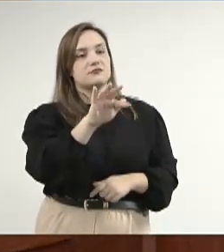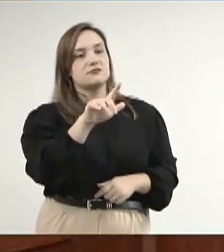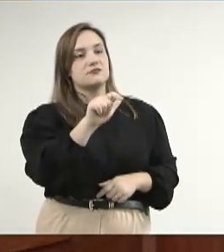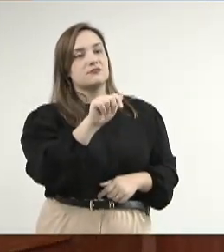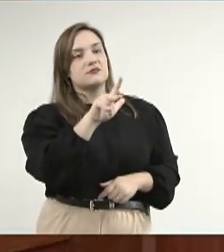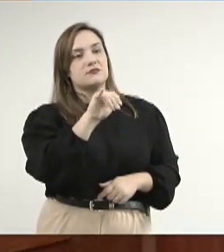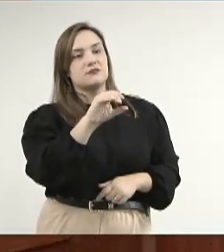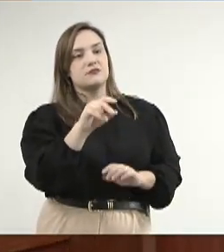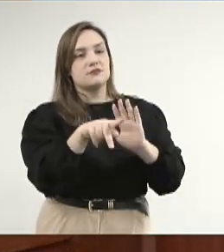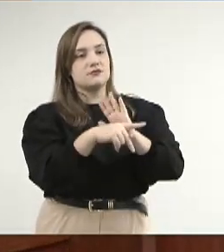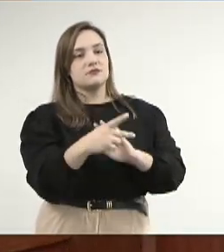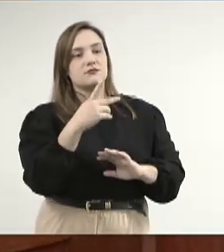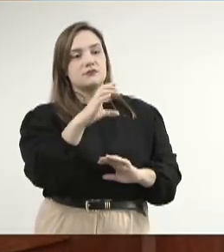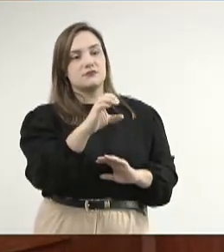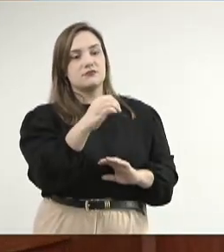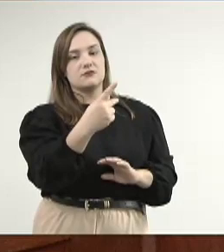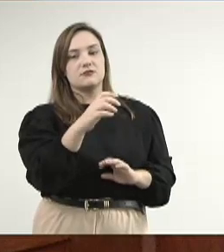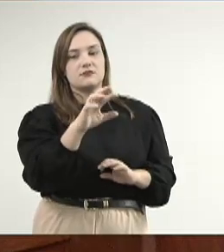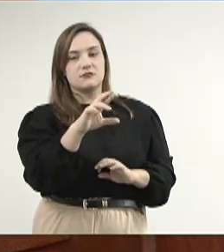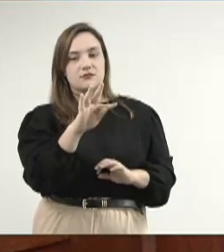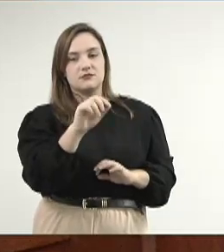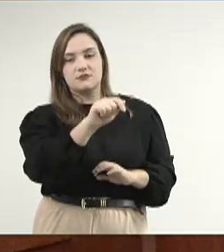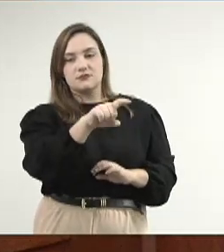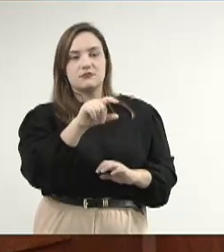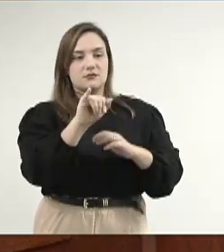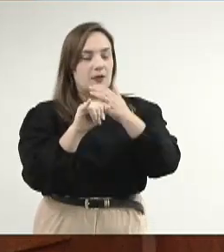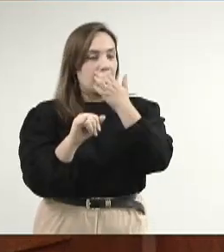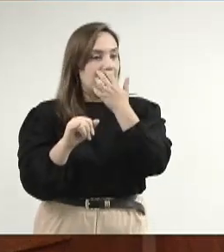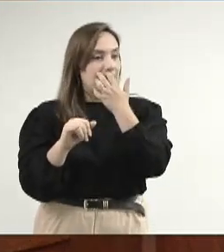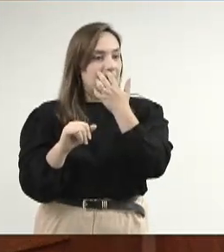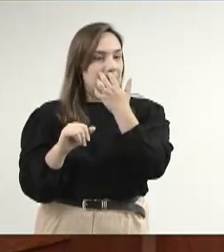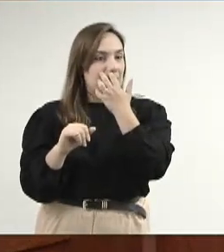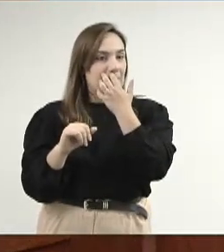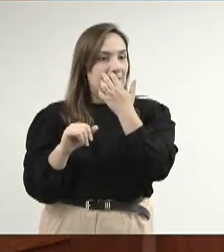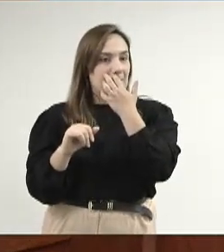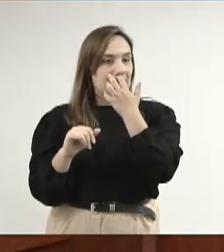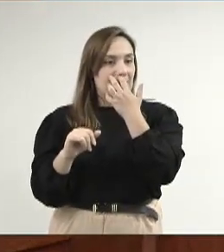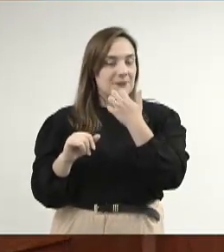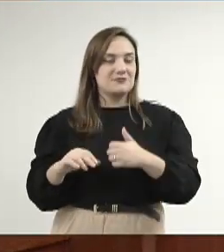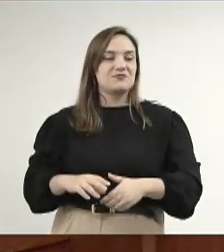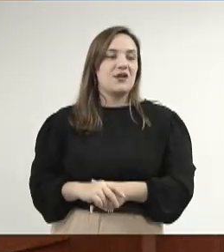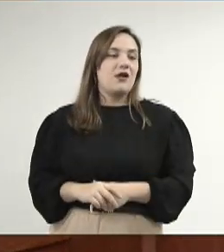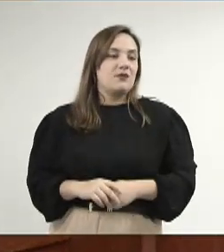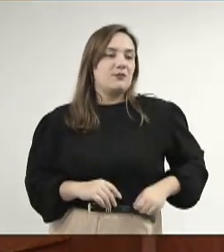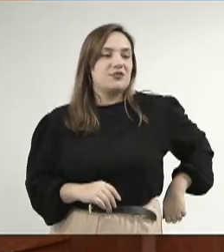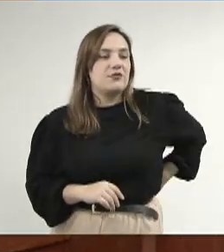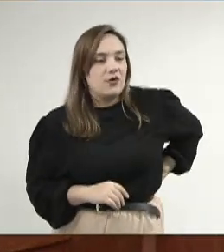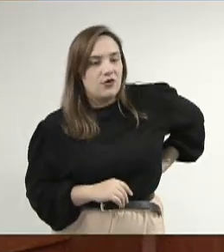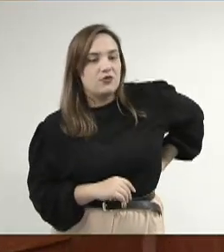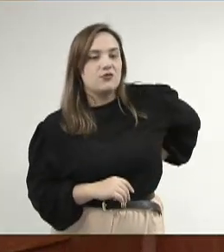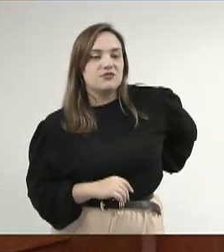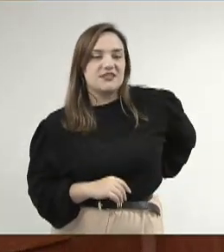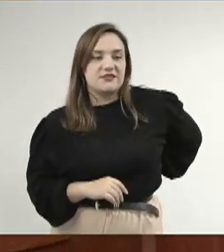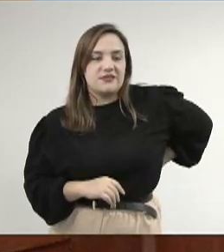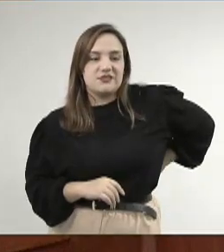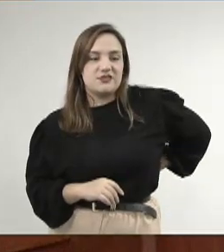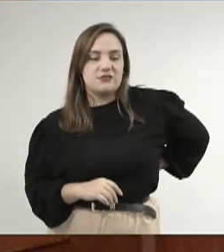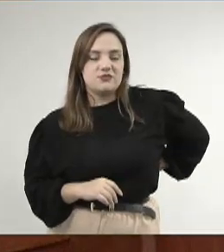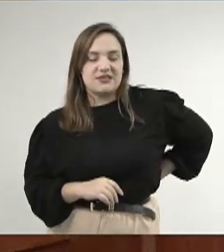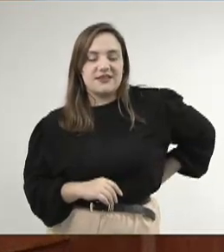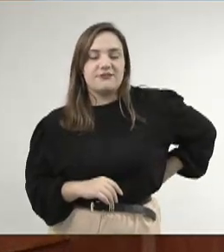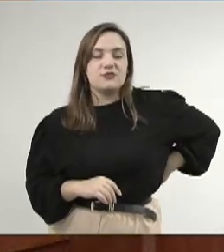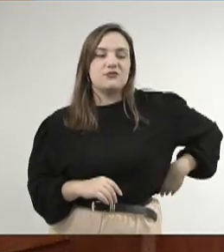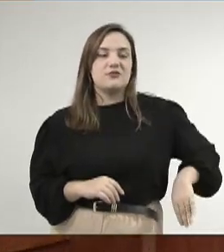e no teu nome, caro amigo Celso Regis, e também do nosso querido